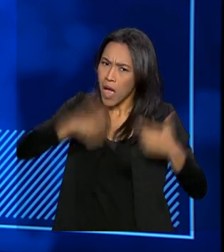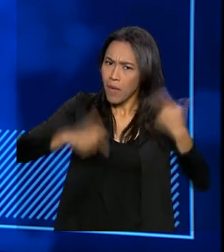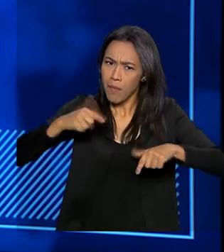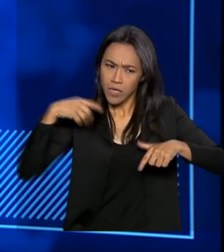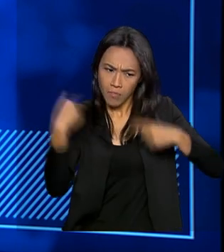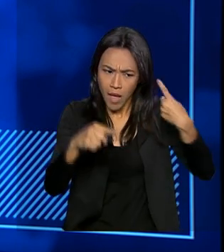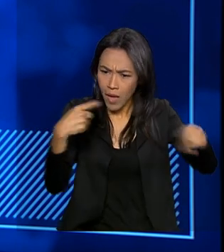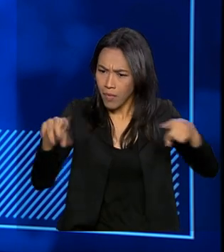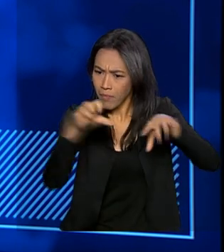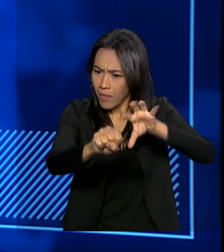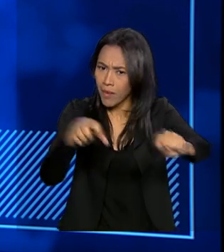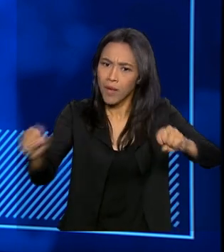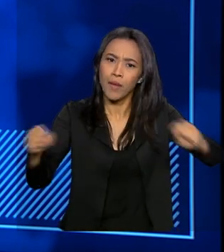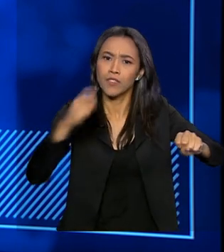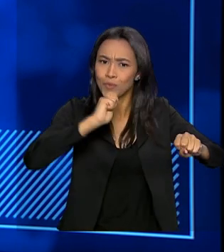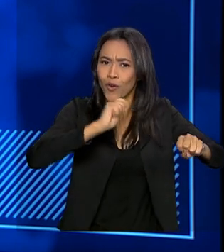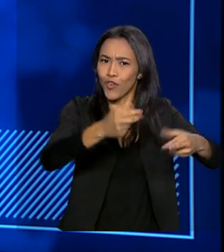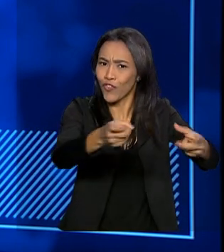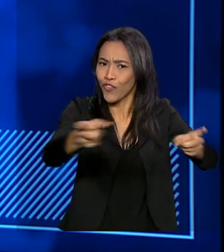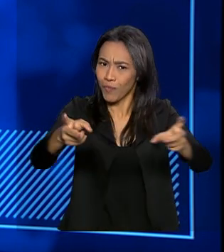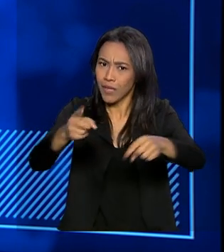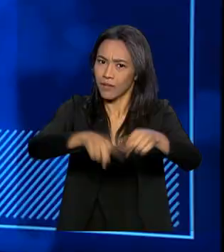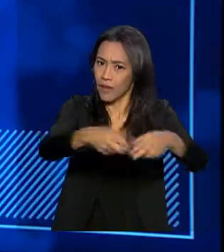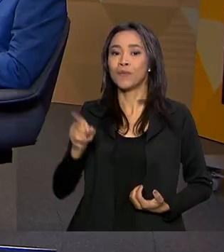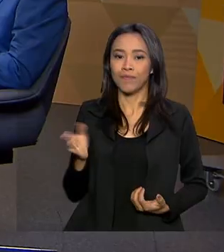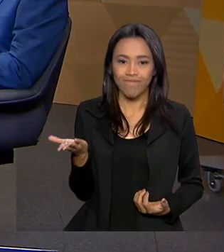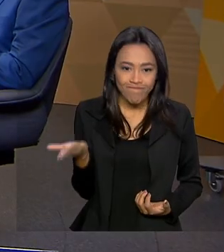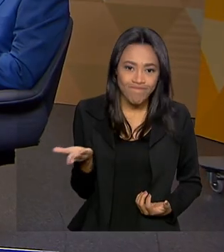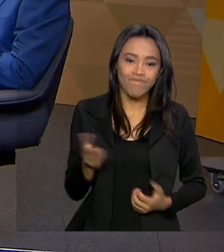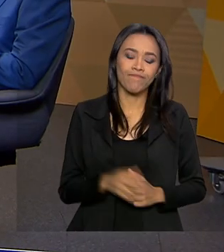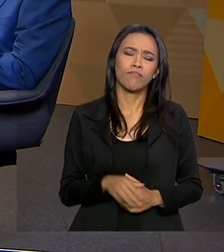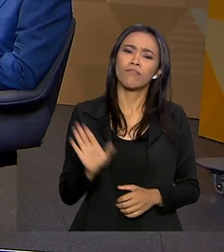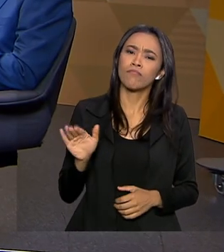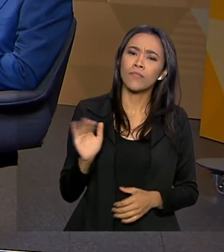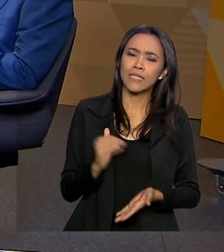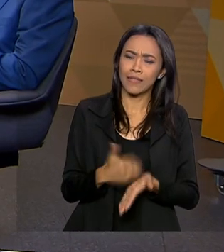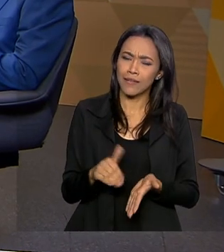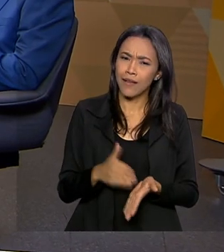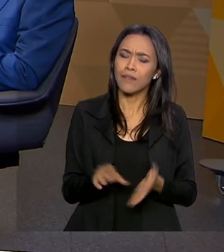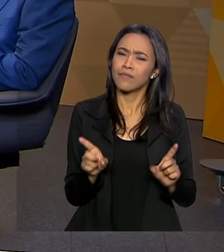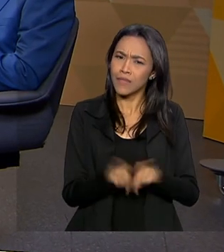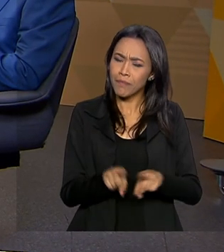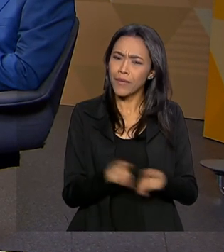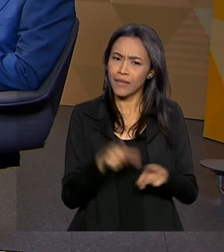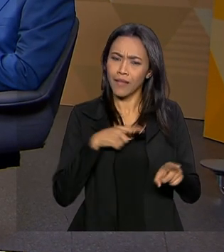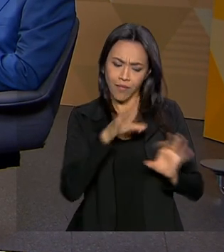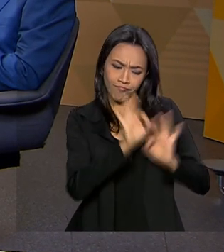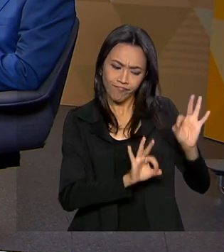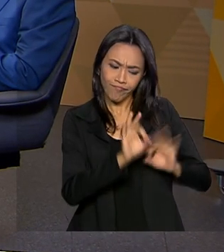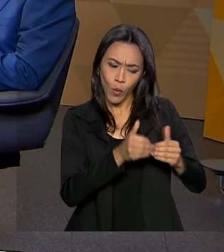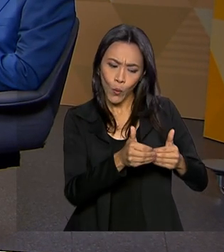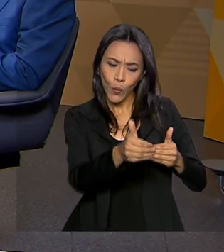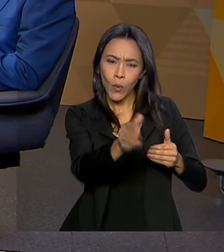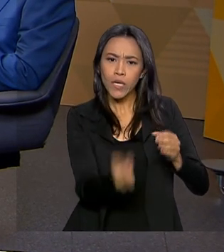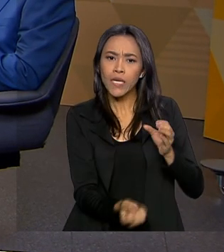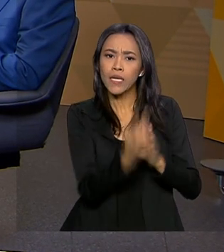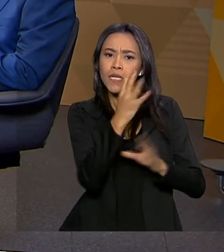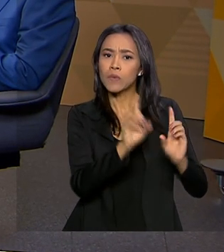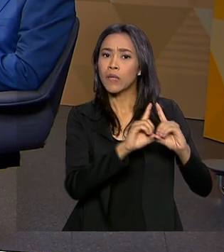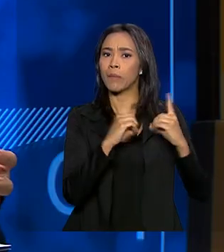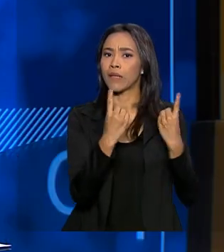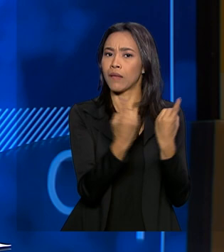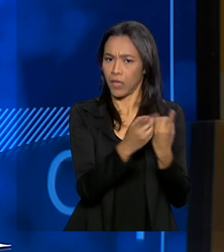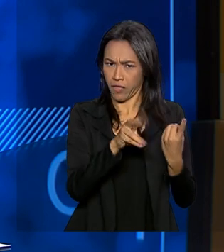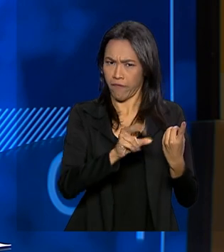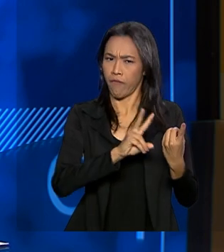reaparelhar e diminuir até a criminalidade. Secretário, também está prevista a criação de um departamento que vai fazer